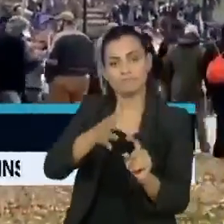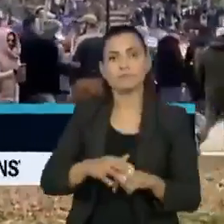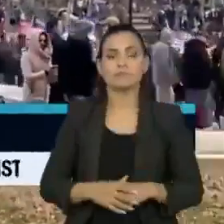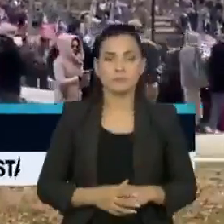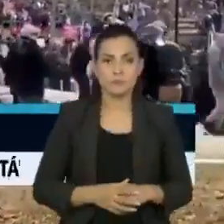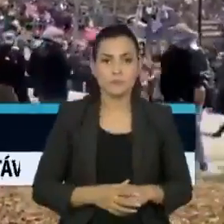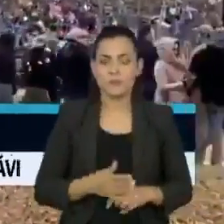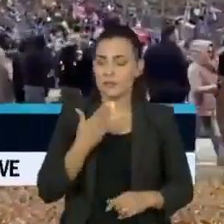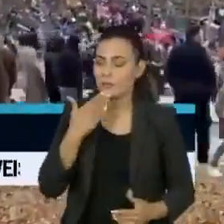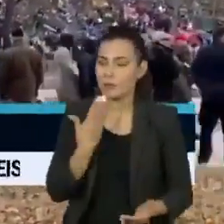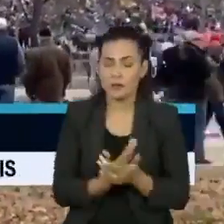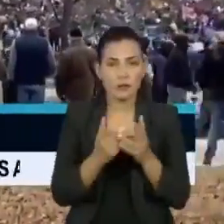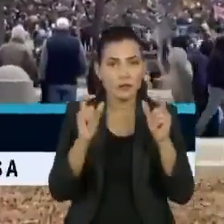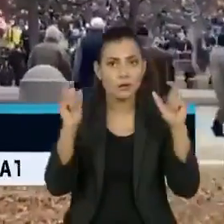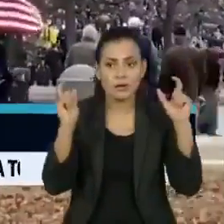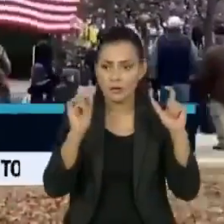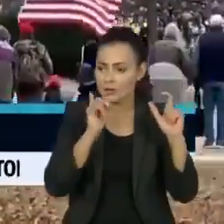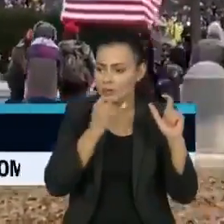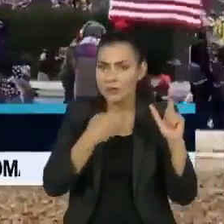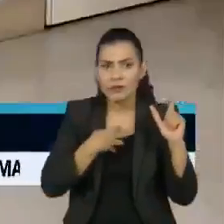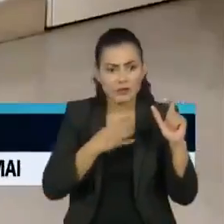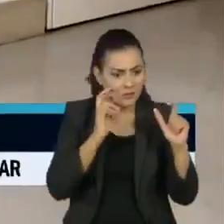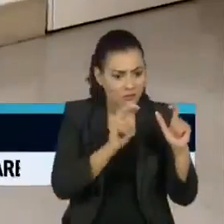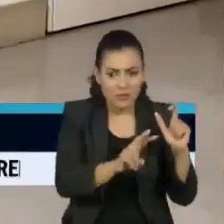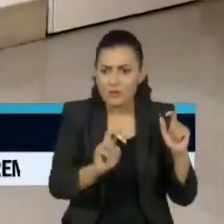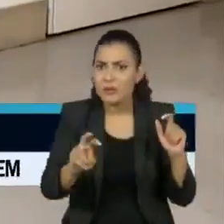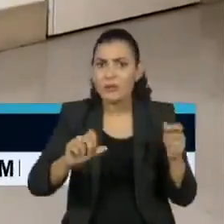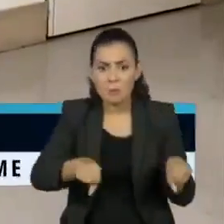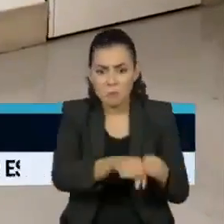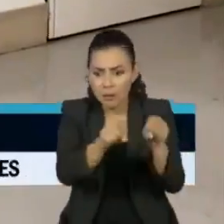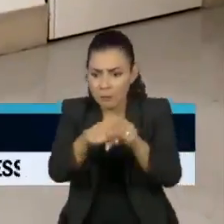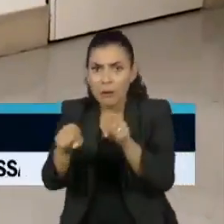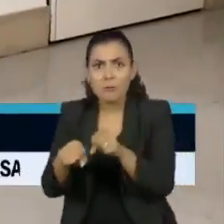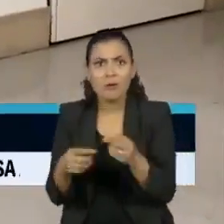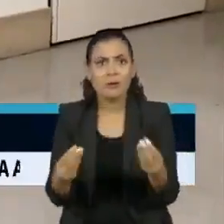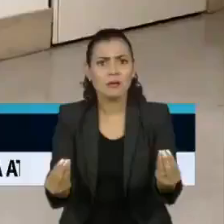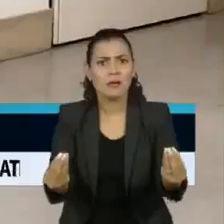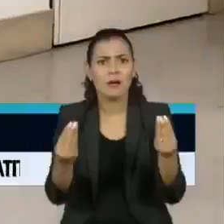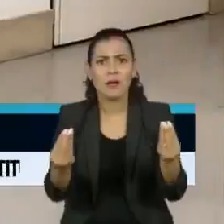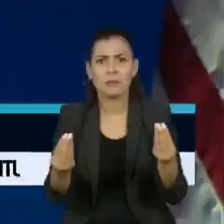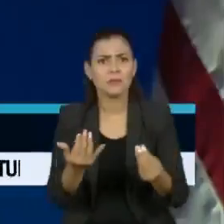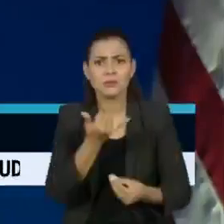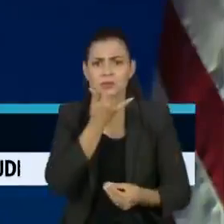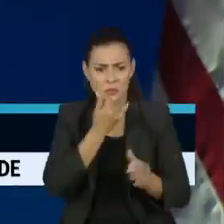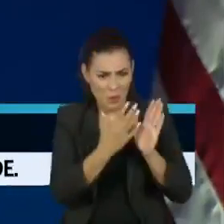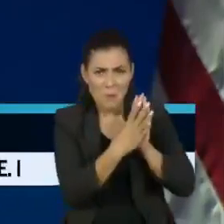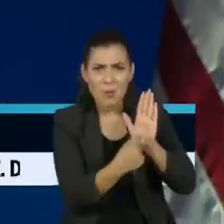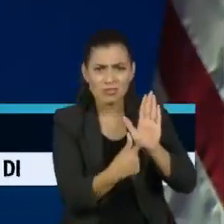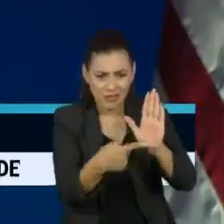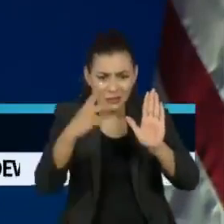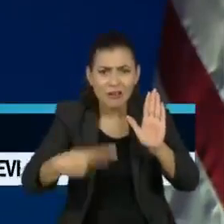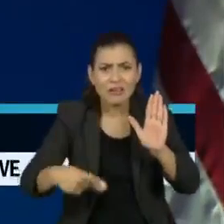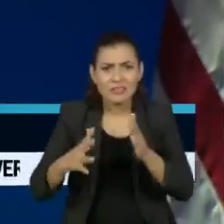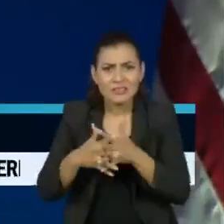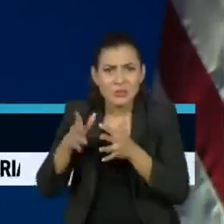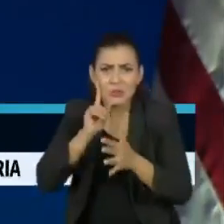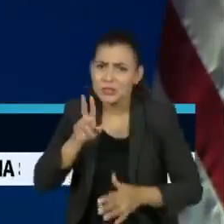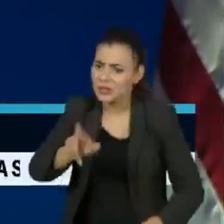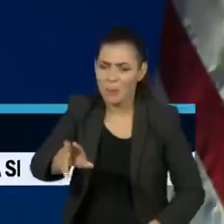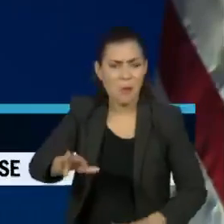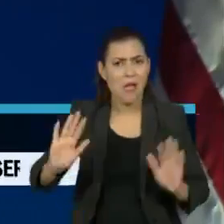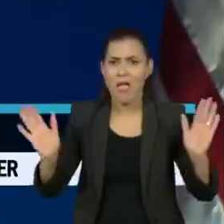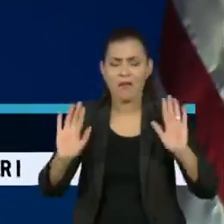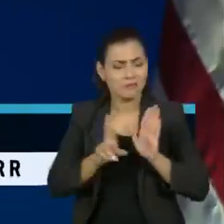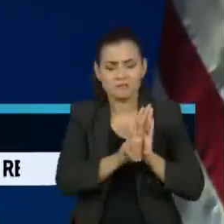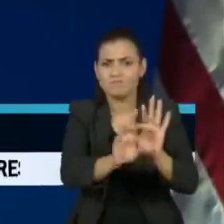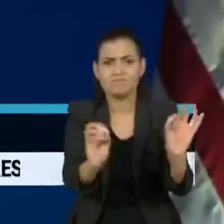que estava chocado e triste com o cenário de caos e desordem, que não reflete a América. E recomendou que Donald Trump fosse